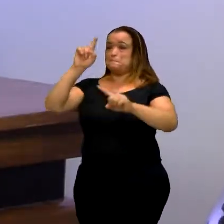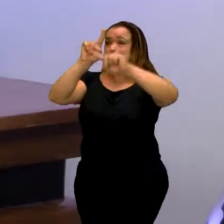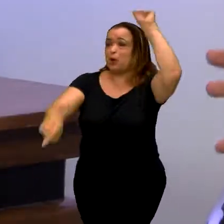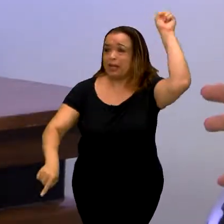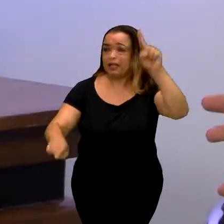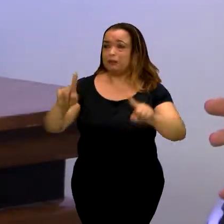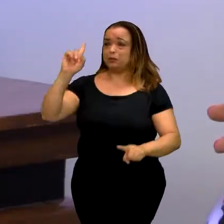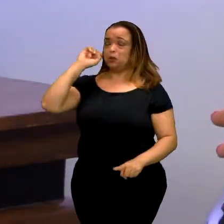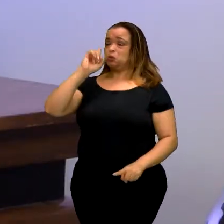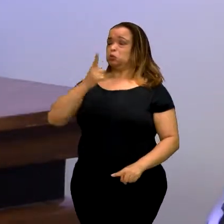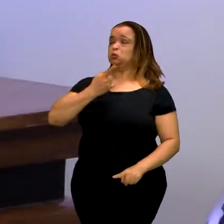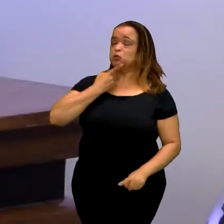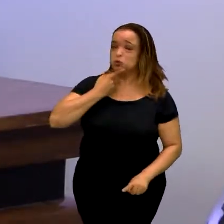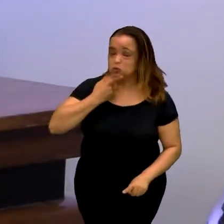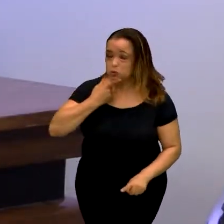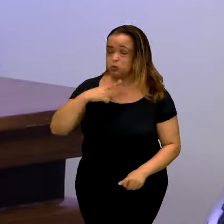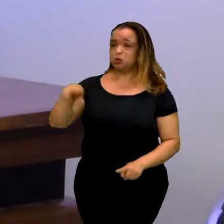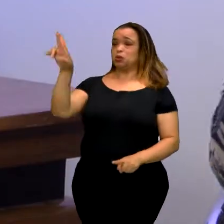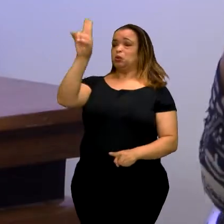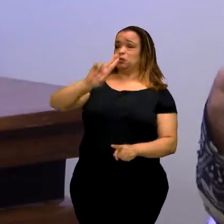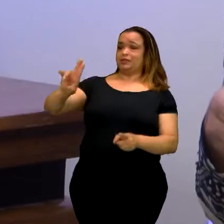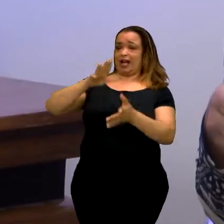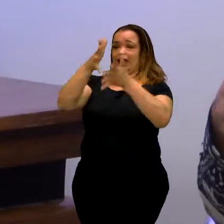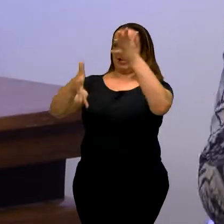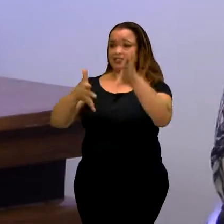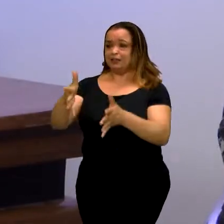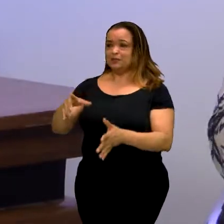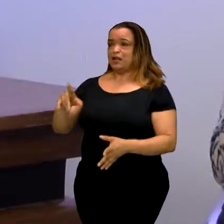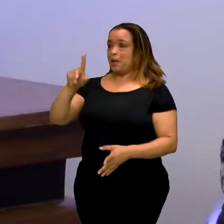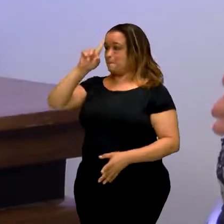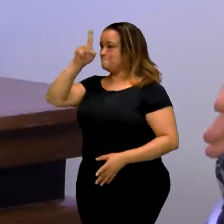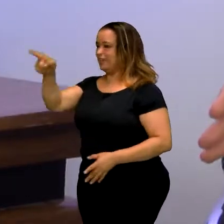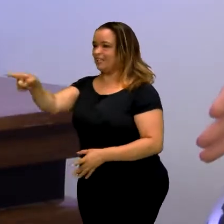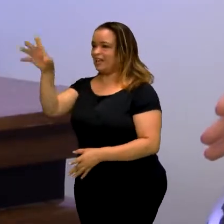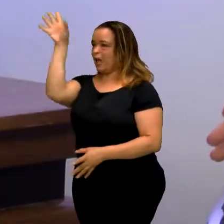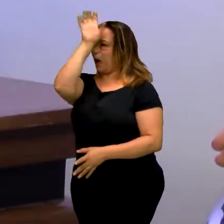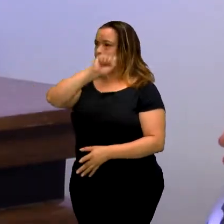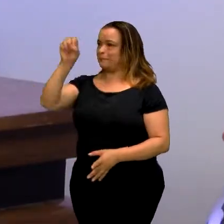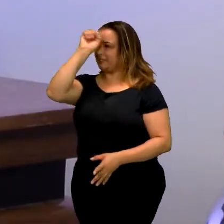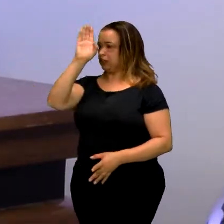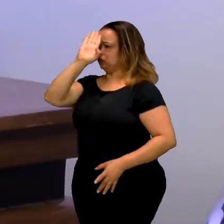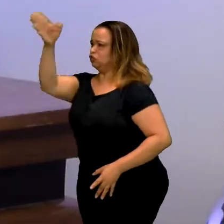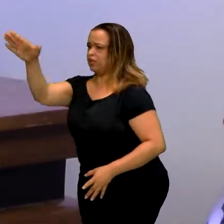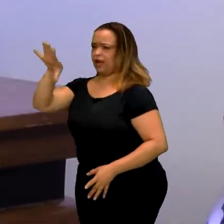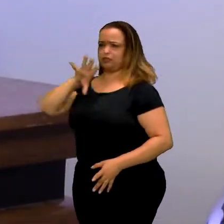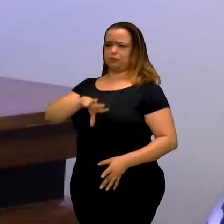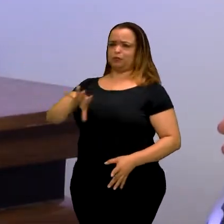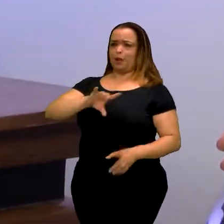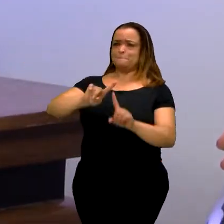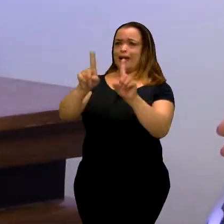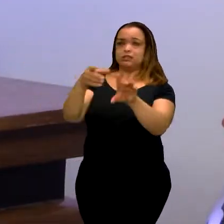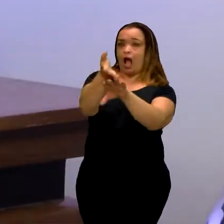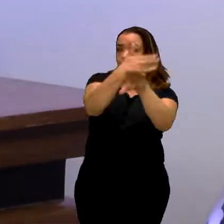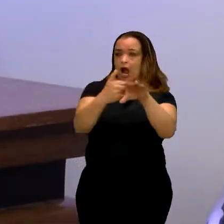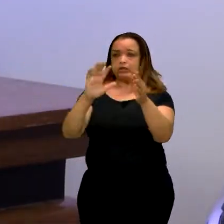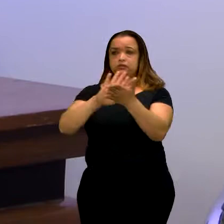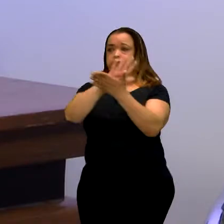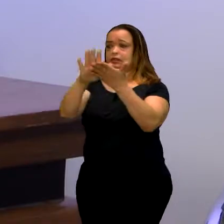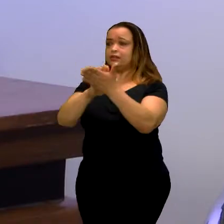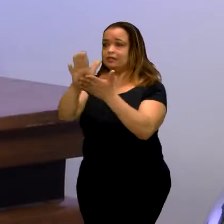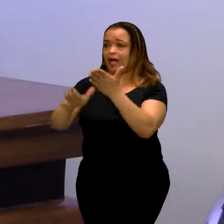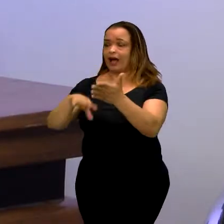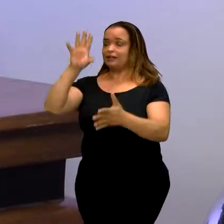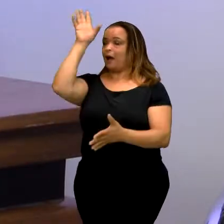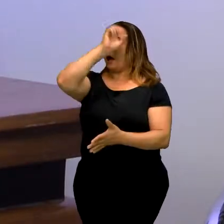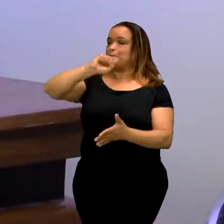tentando fazer ele entrar no mundo da segunda língua diretamente, sem a base. Daí a incompreensão.